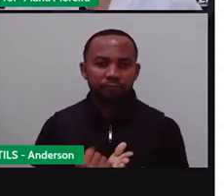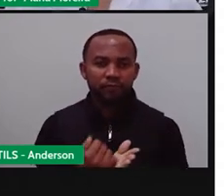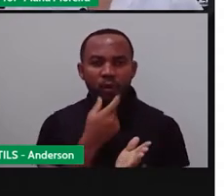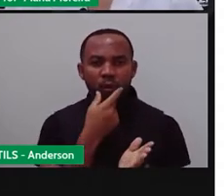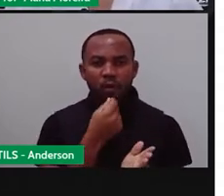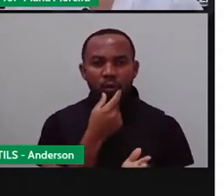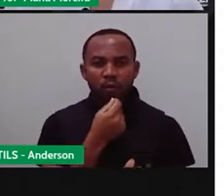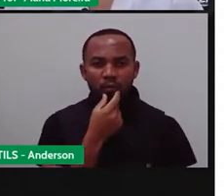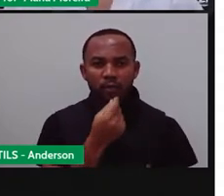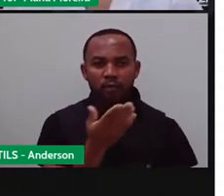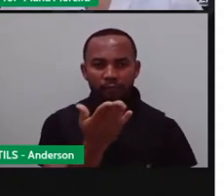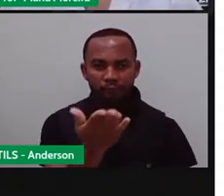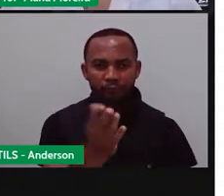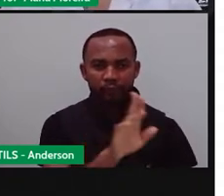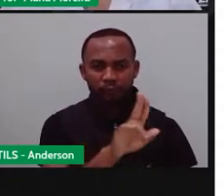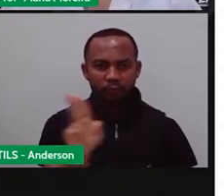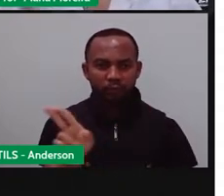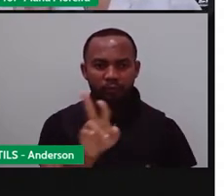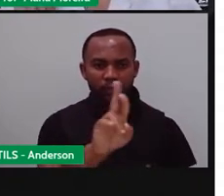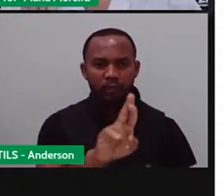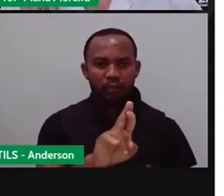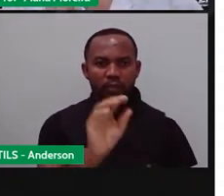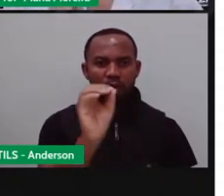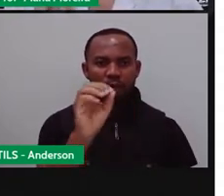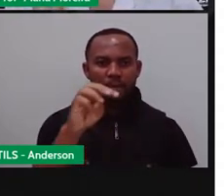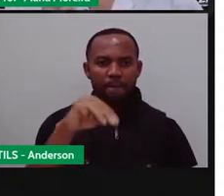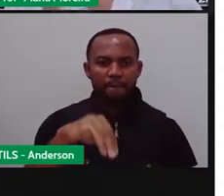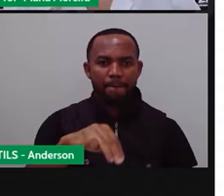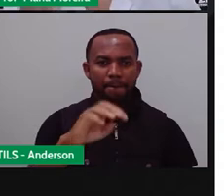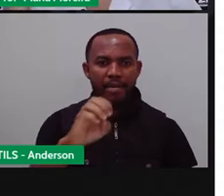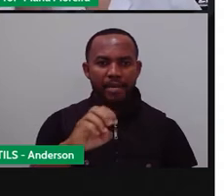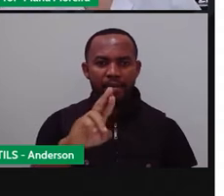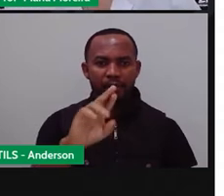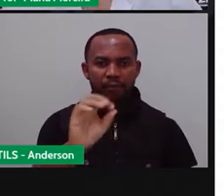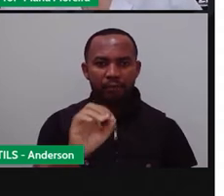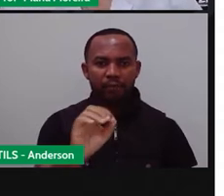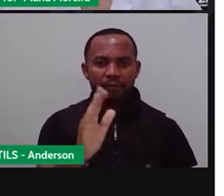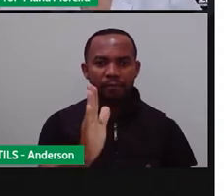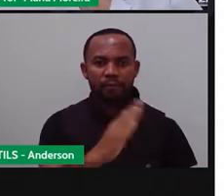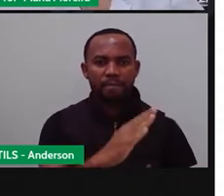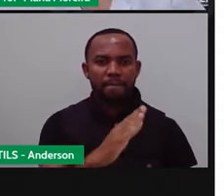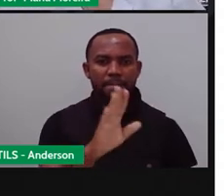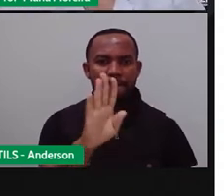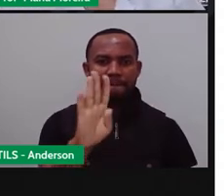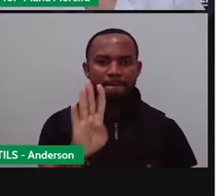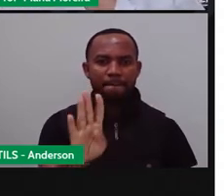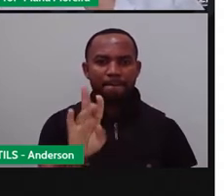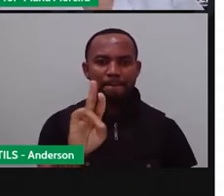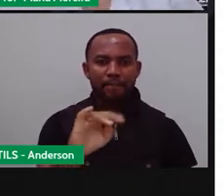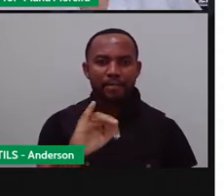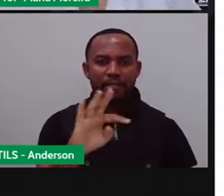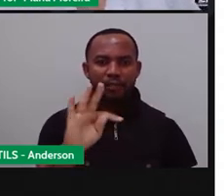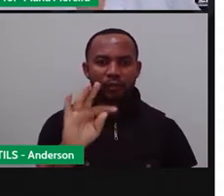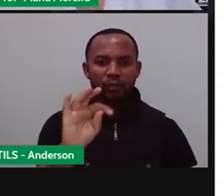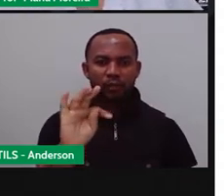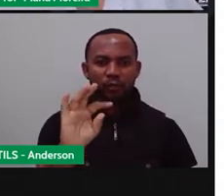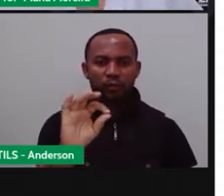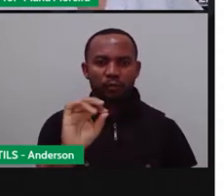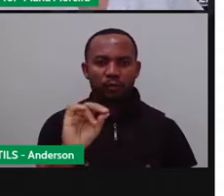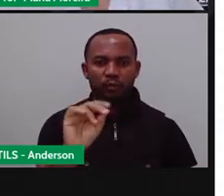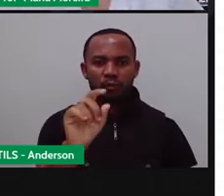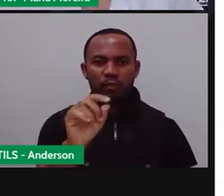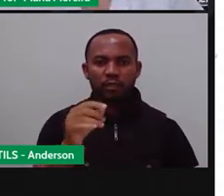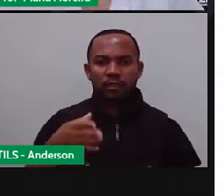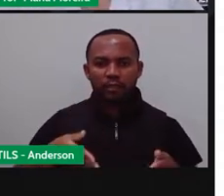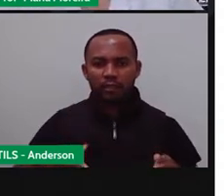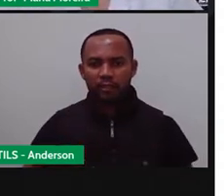Brito, tá? Romero Brito, esse rapaz, senhor, que agora já é um senhor, né? Ele nasceu no